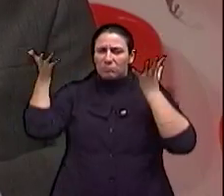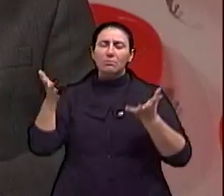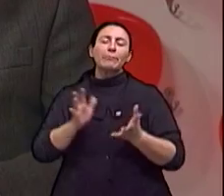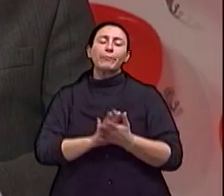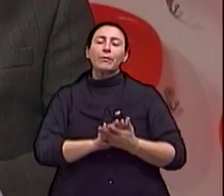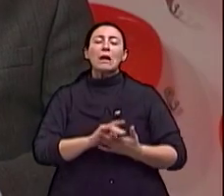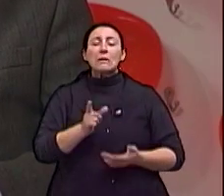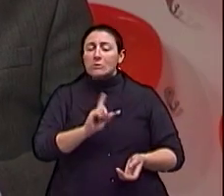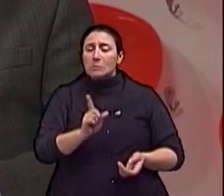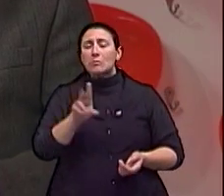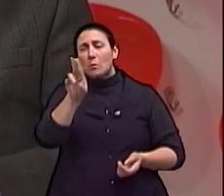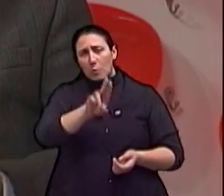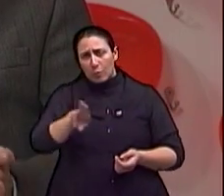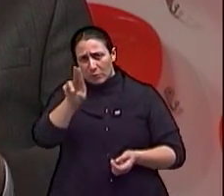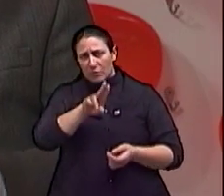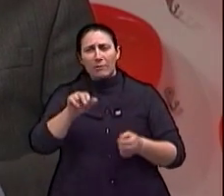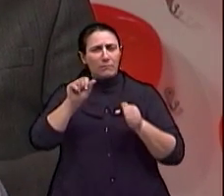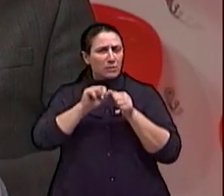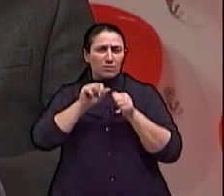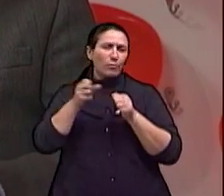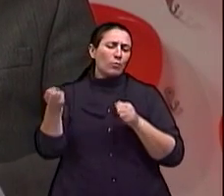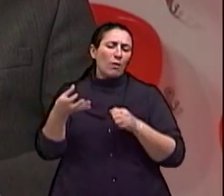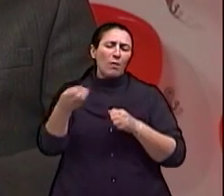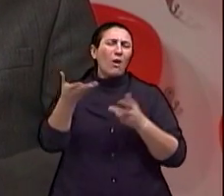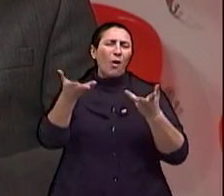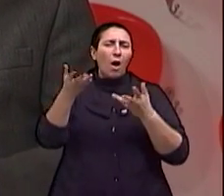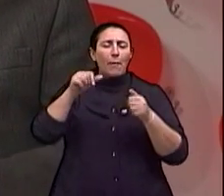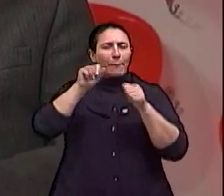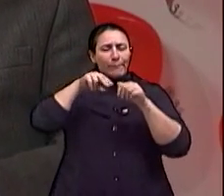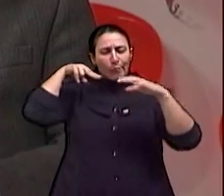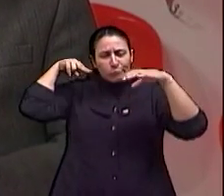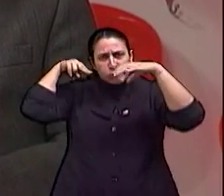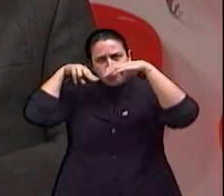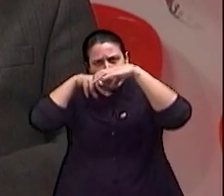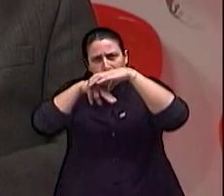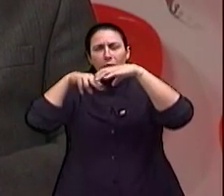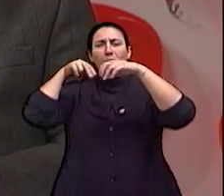aparelhos de última geração de ressonância, tomografia, né?